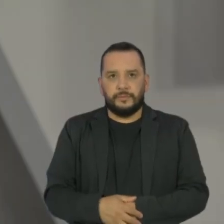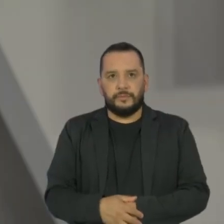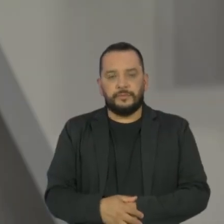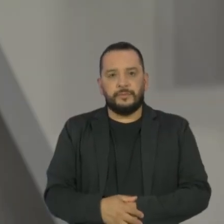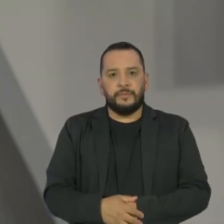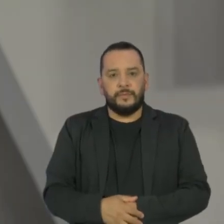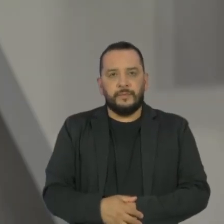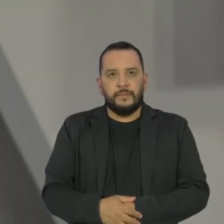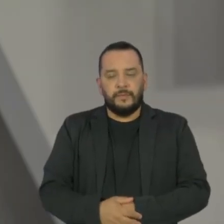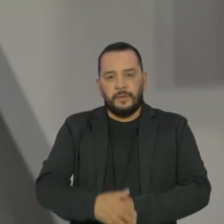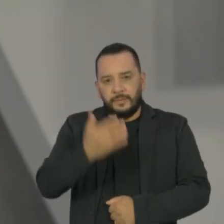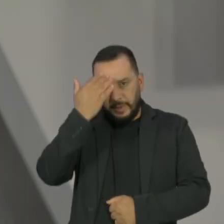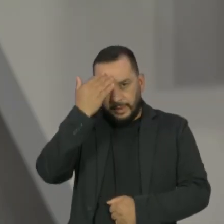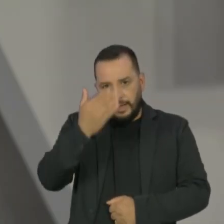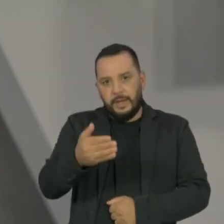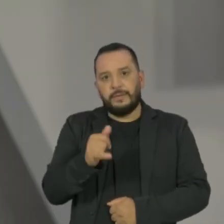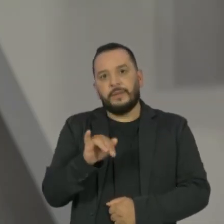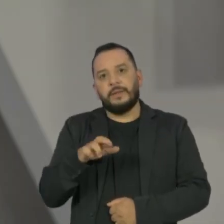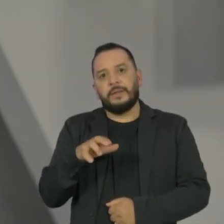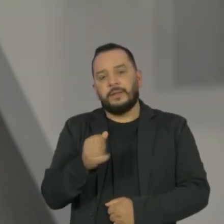Obrigada, Adriana. Boa tarde para você. Obrigada, Adriana.